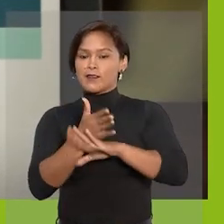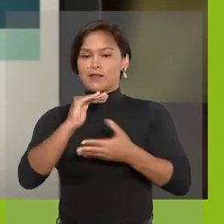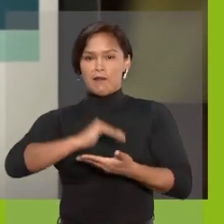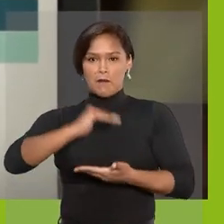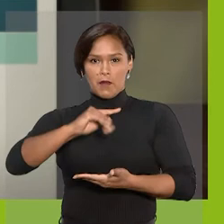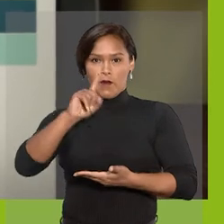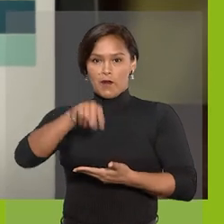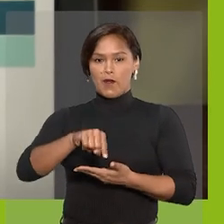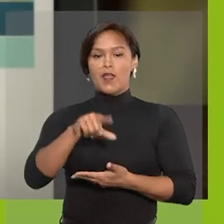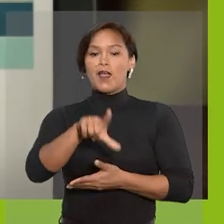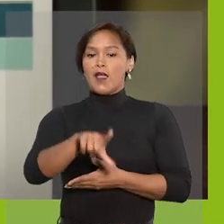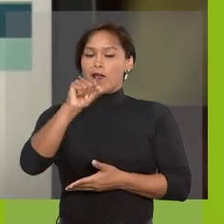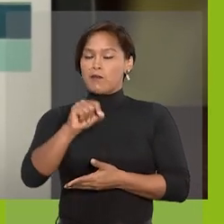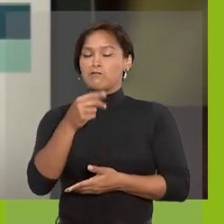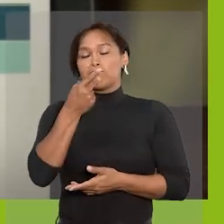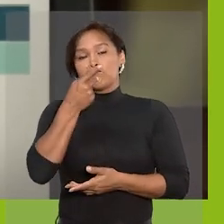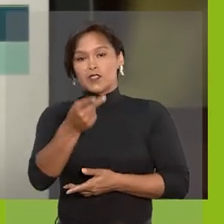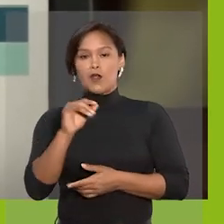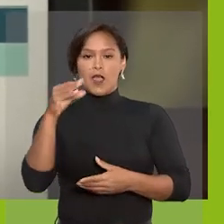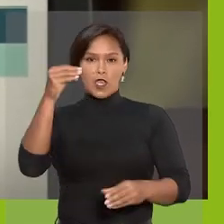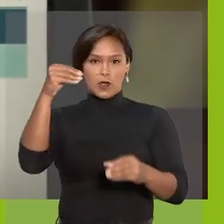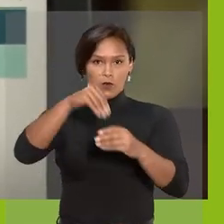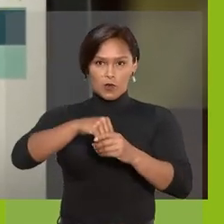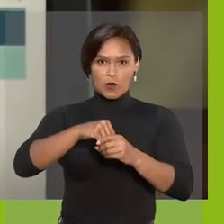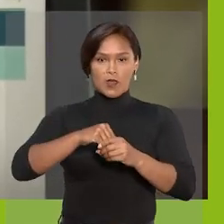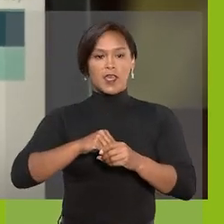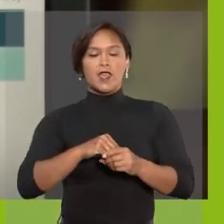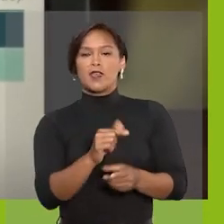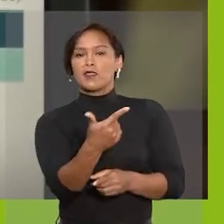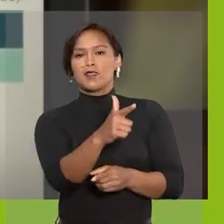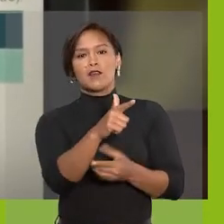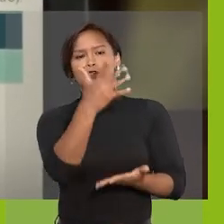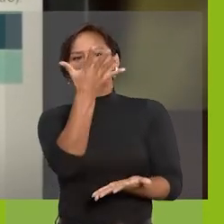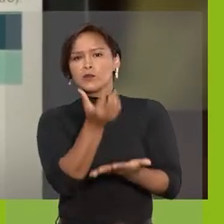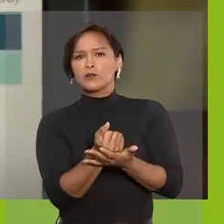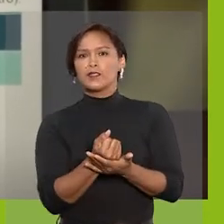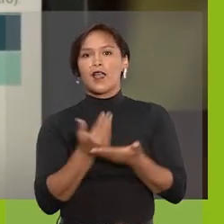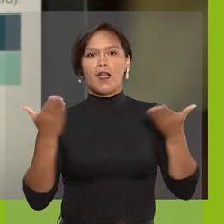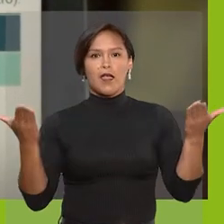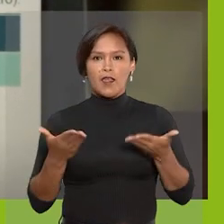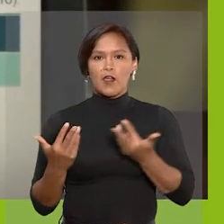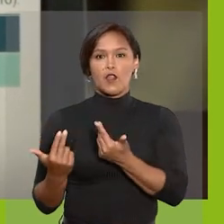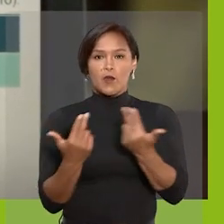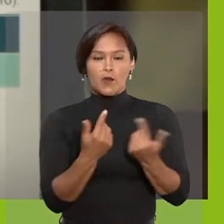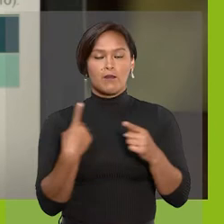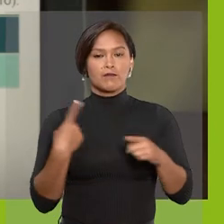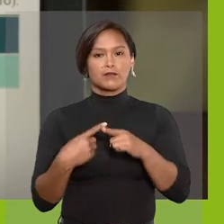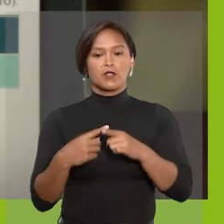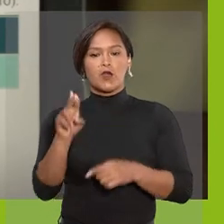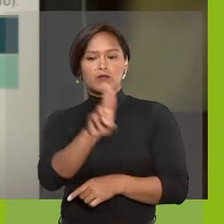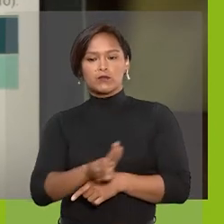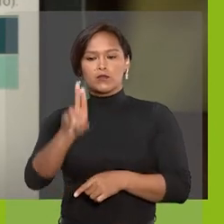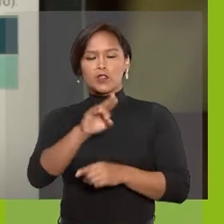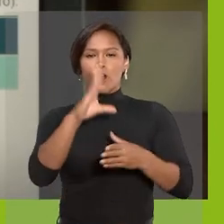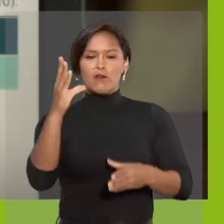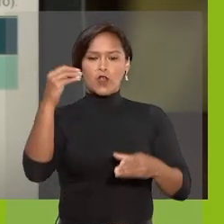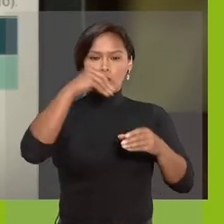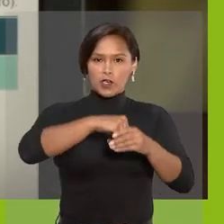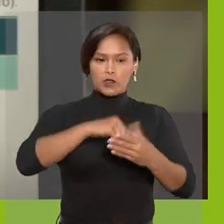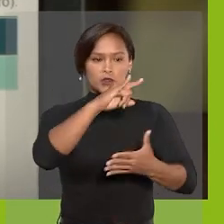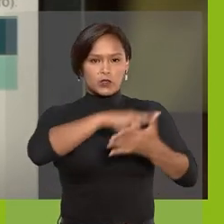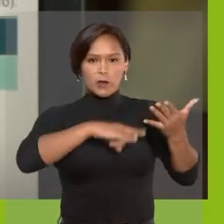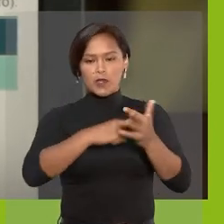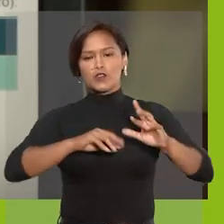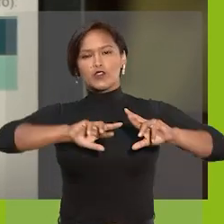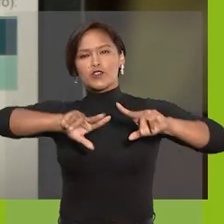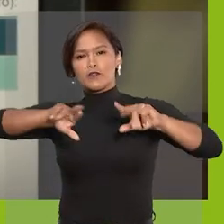bloco. A dica é usar a opção Incluir sem disponibilizar ao mesmo tempo quando o usuário for incluir documentos